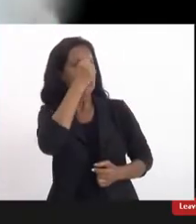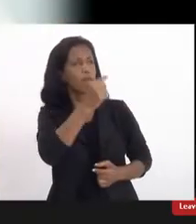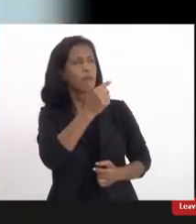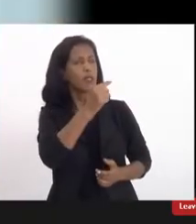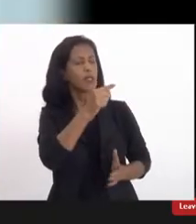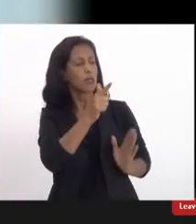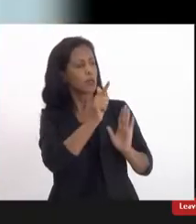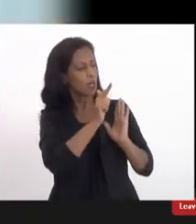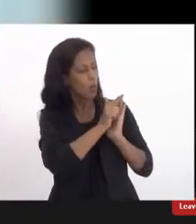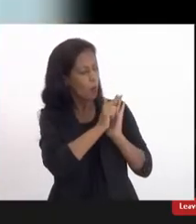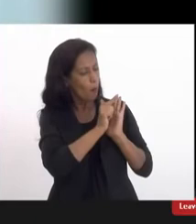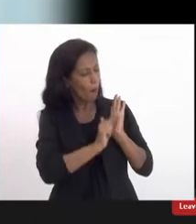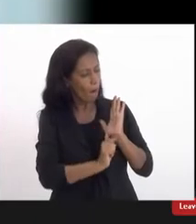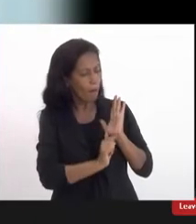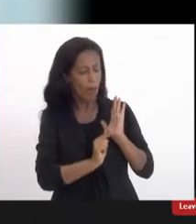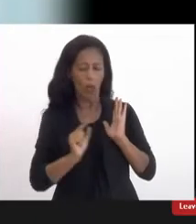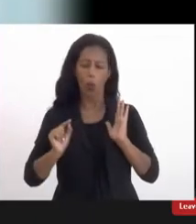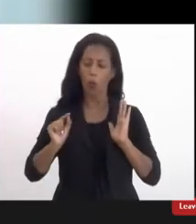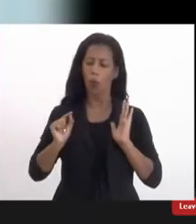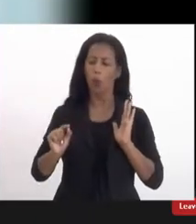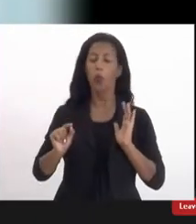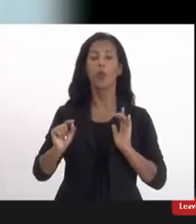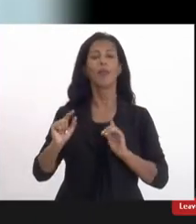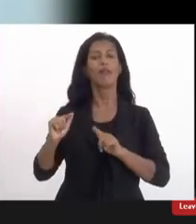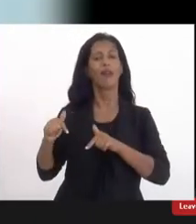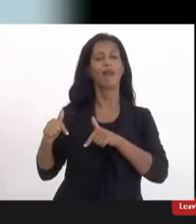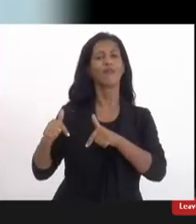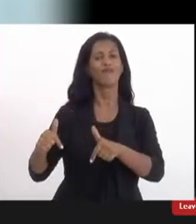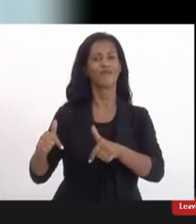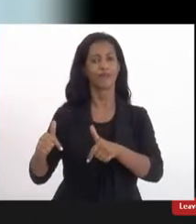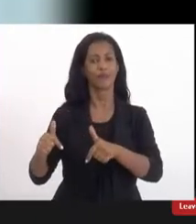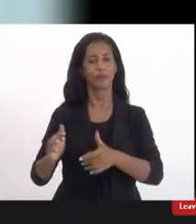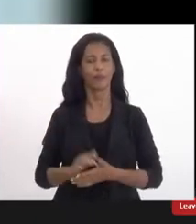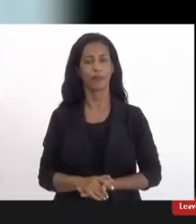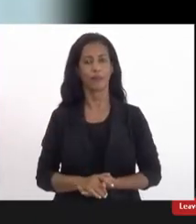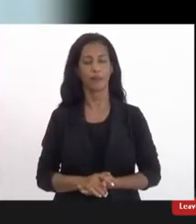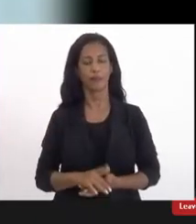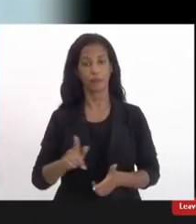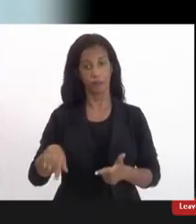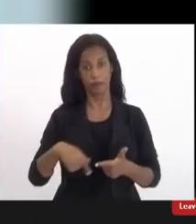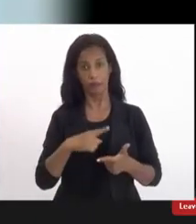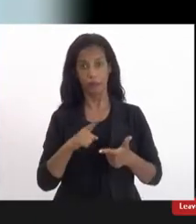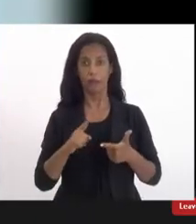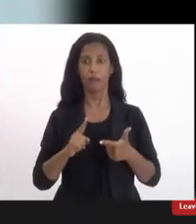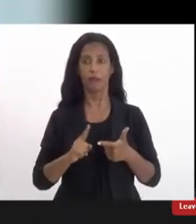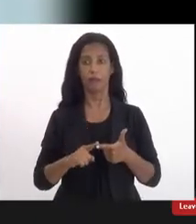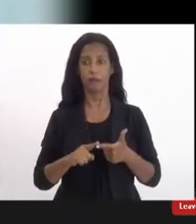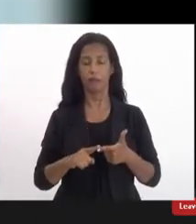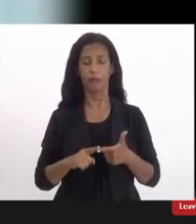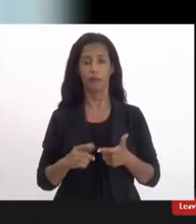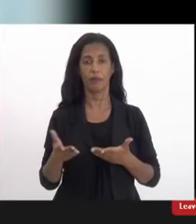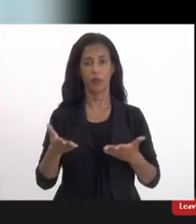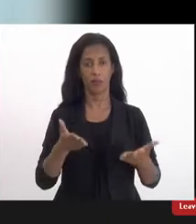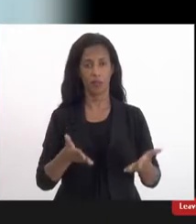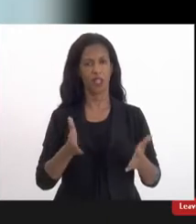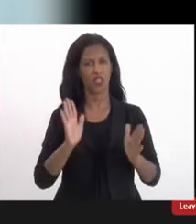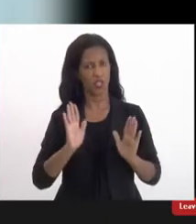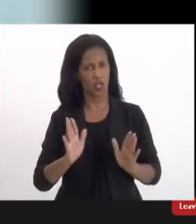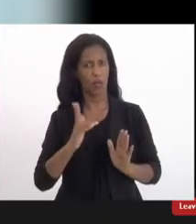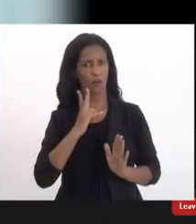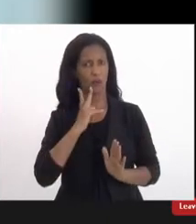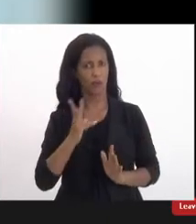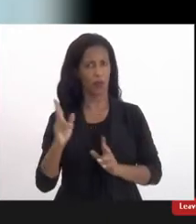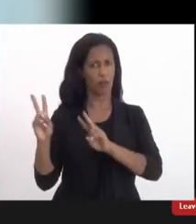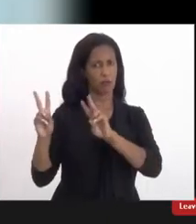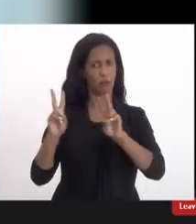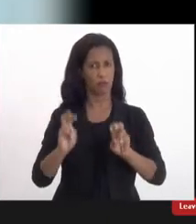se tem no papel e se efetivamente a gente está fazendo o segundo ponto que é já foi tocado aqui que é